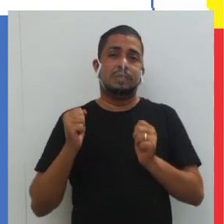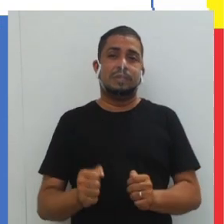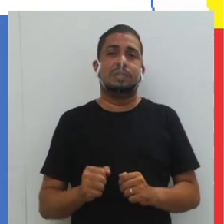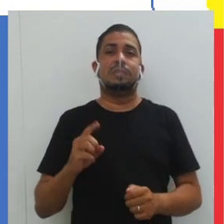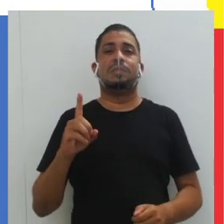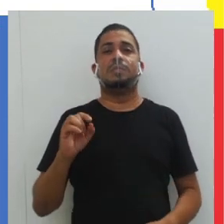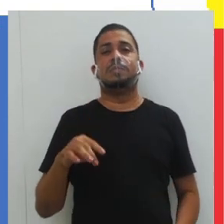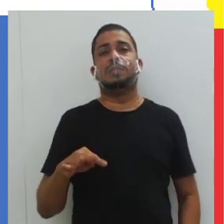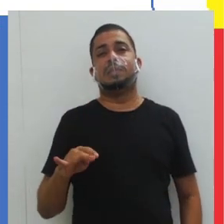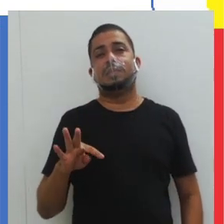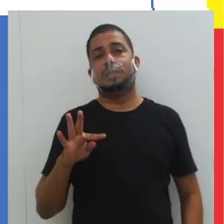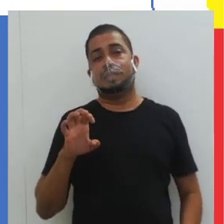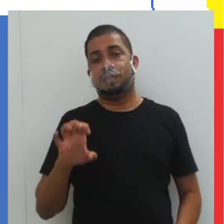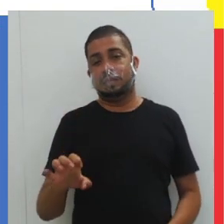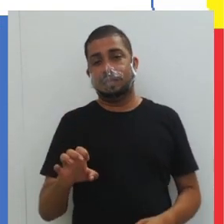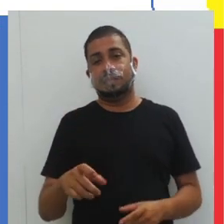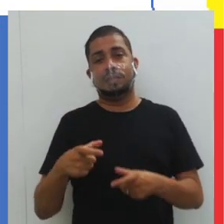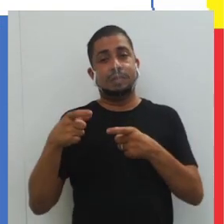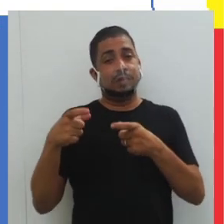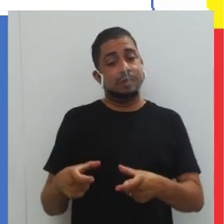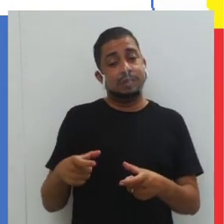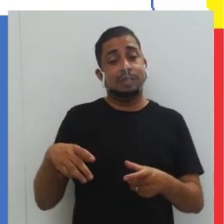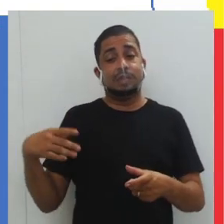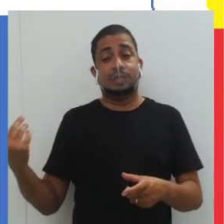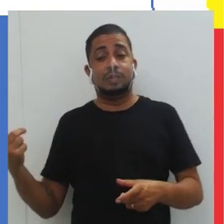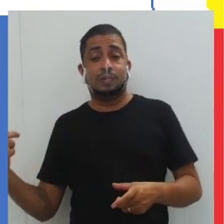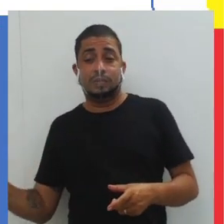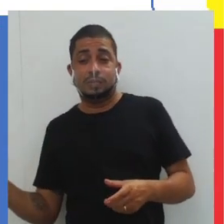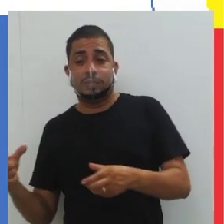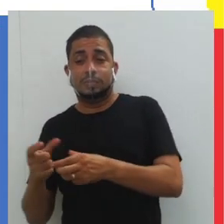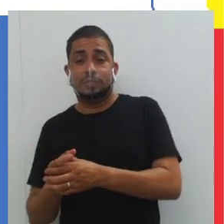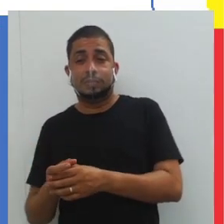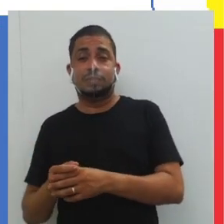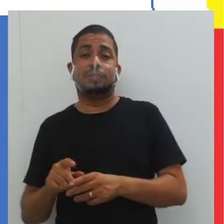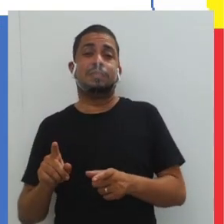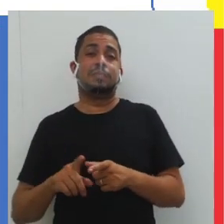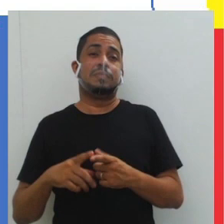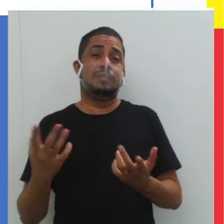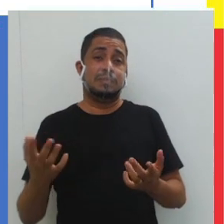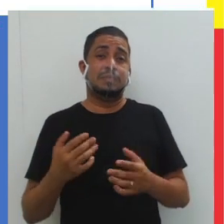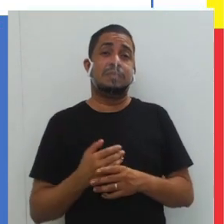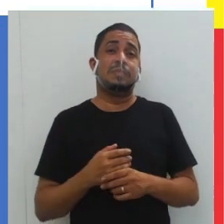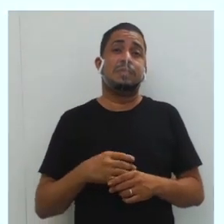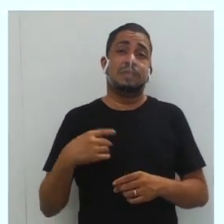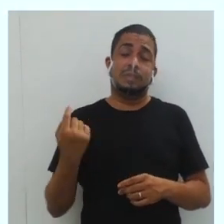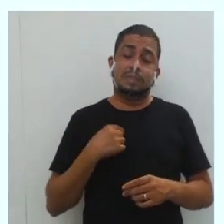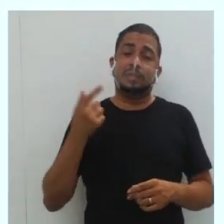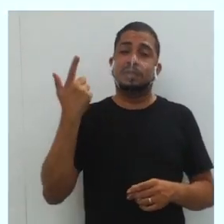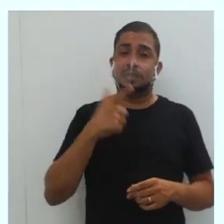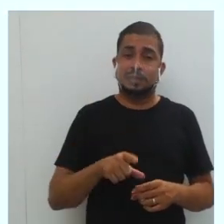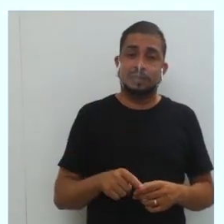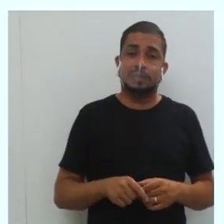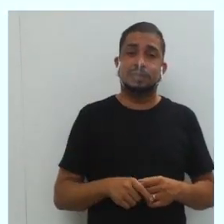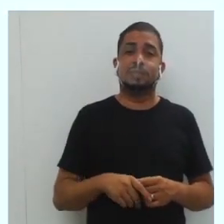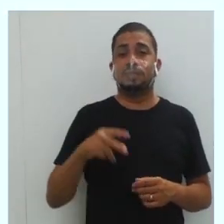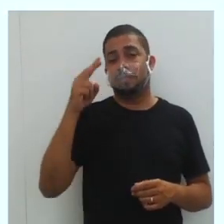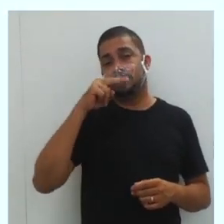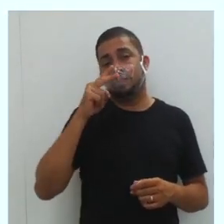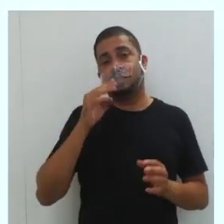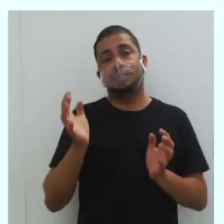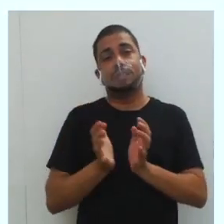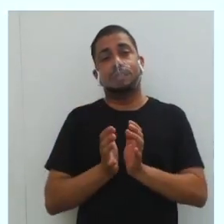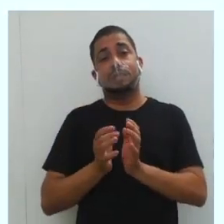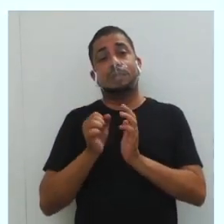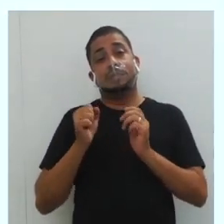dominante em um lugar e minoritário em outro lugar. Mais uma vez, vou repetir. O